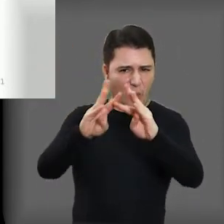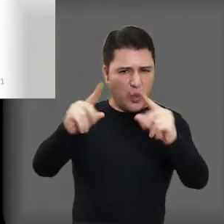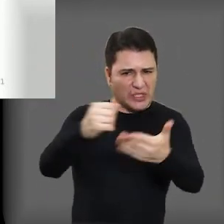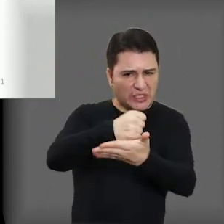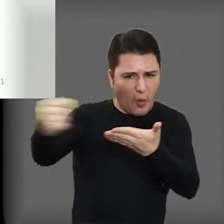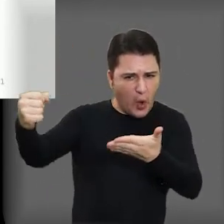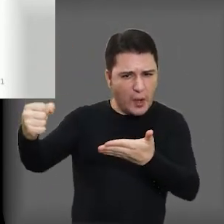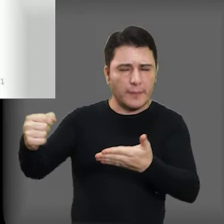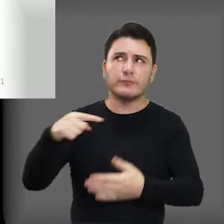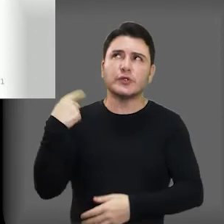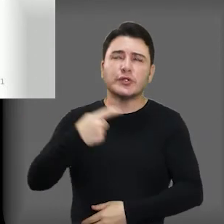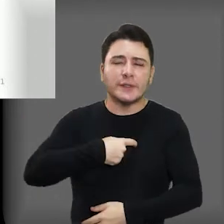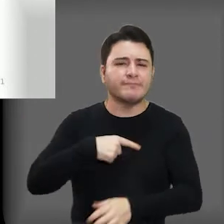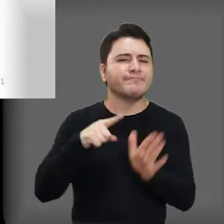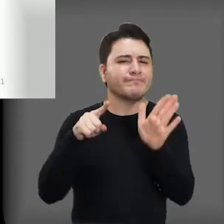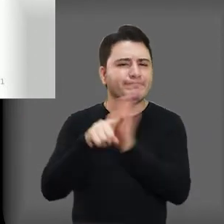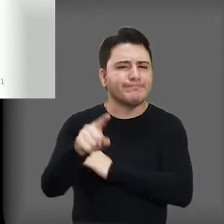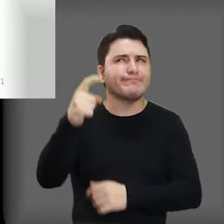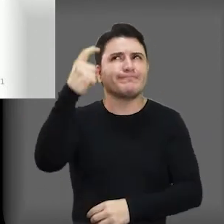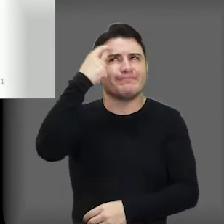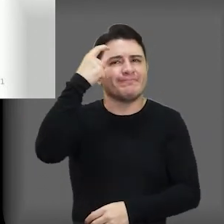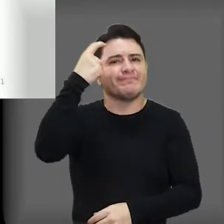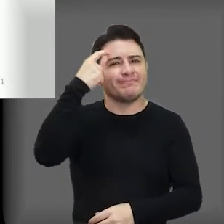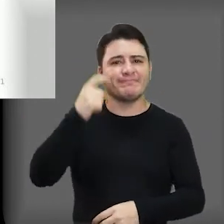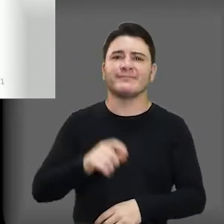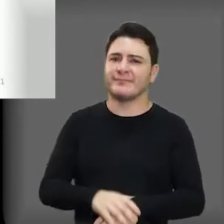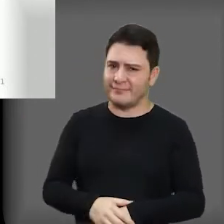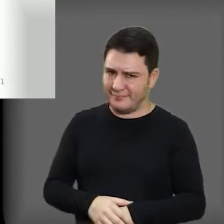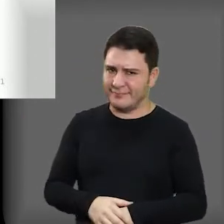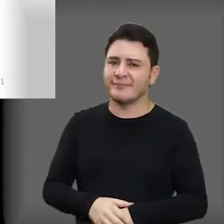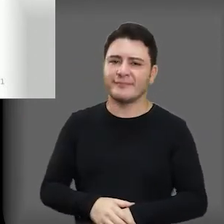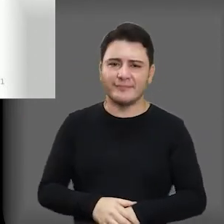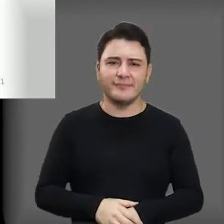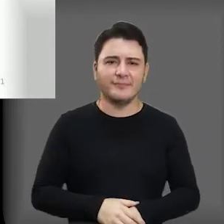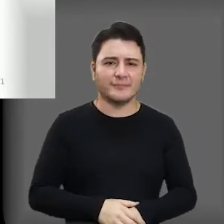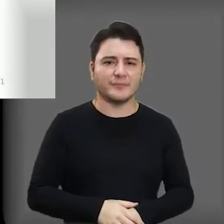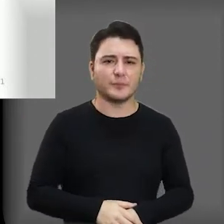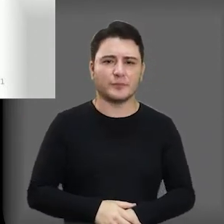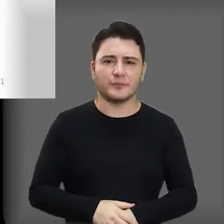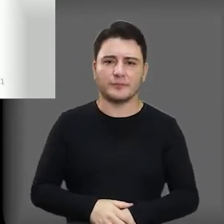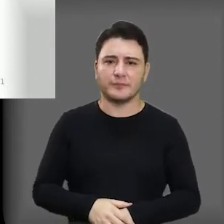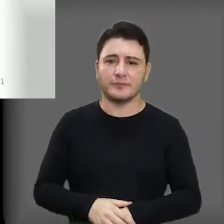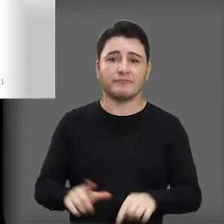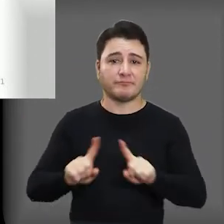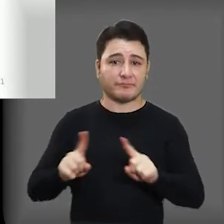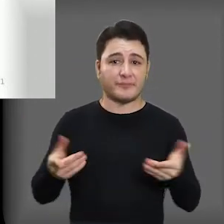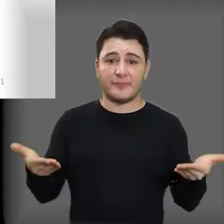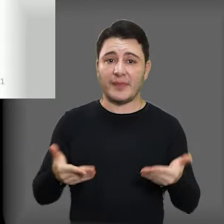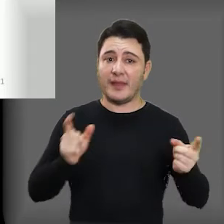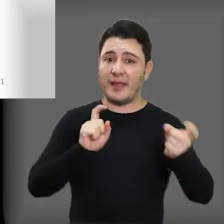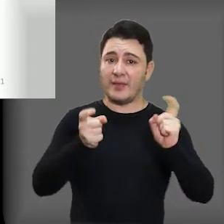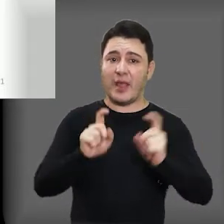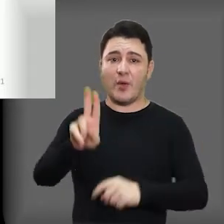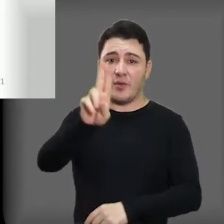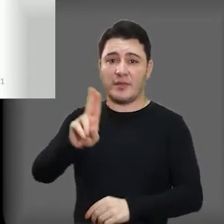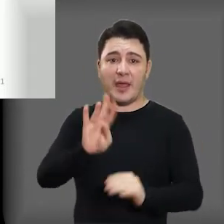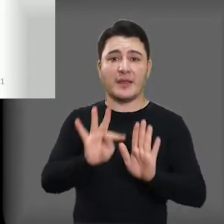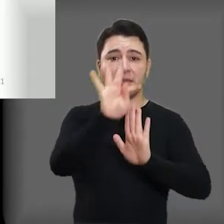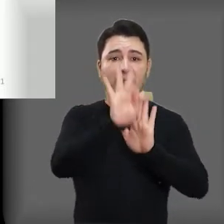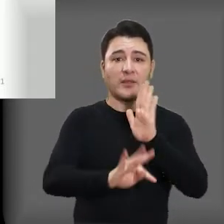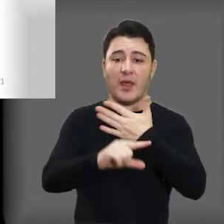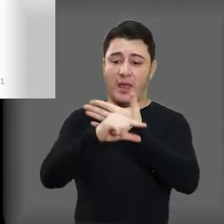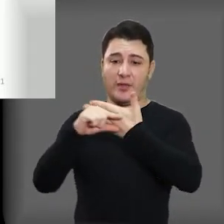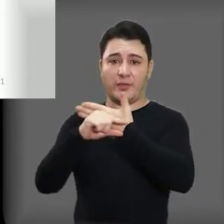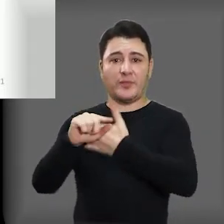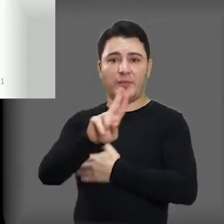exterminada? É uma questão que fica. Então, eu acho que o texto do Paul